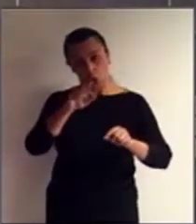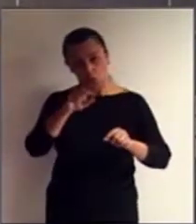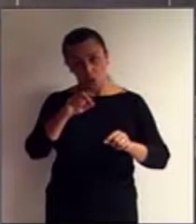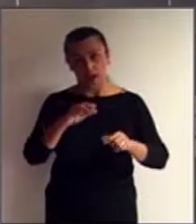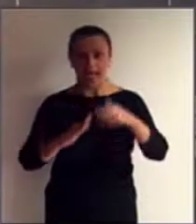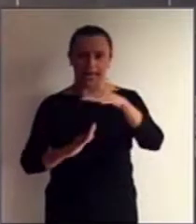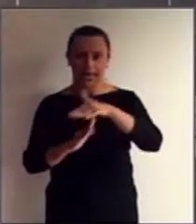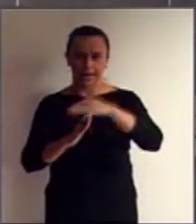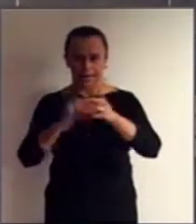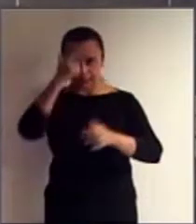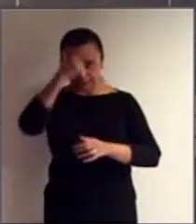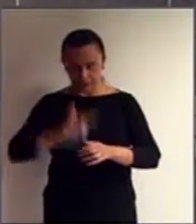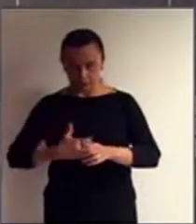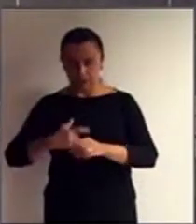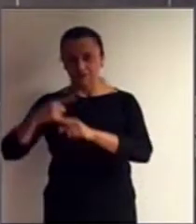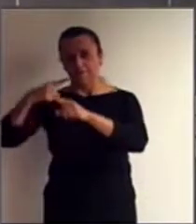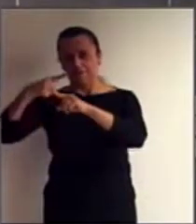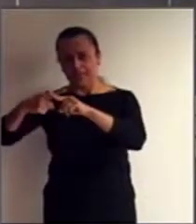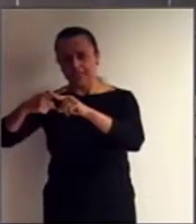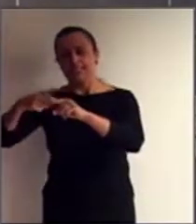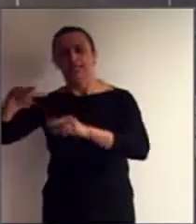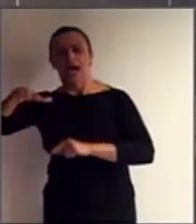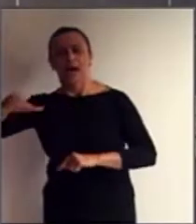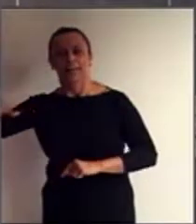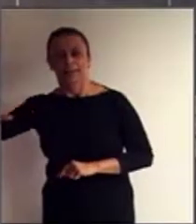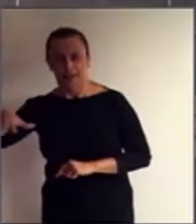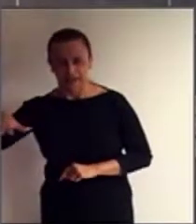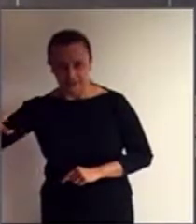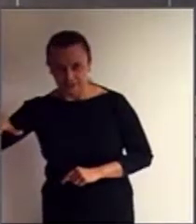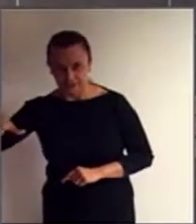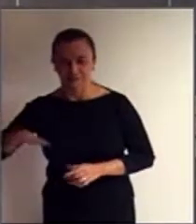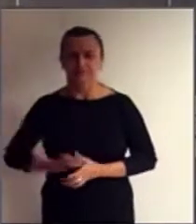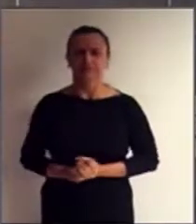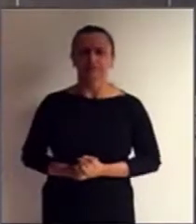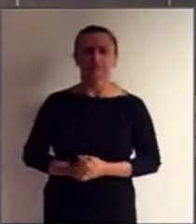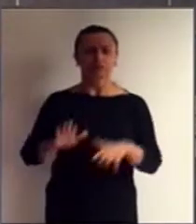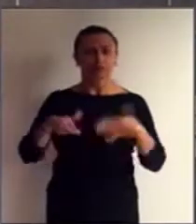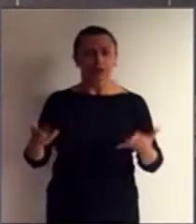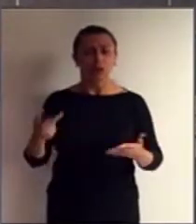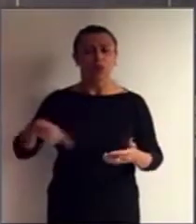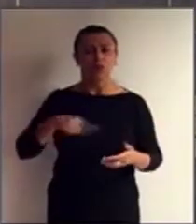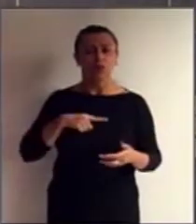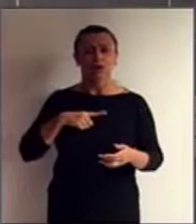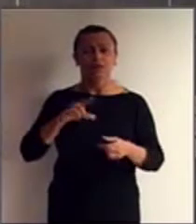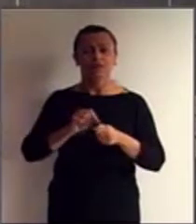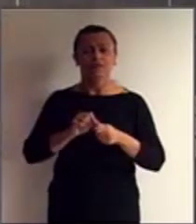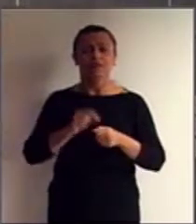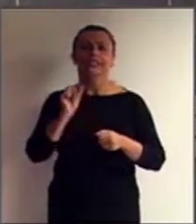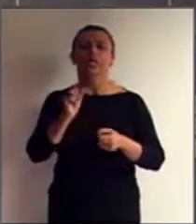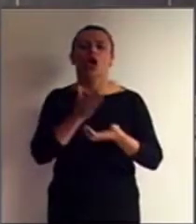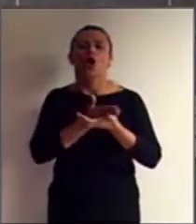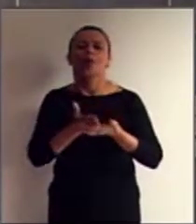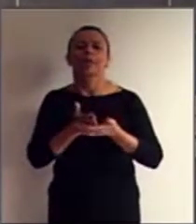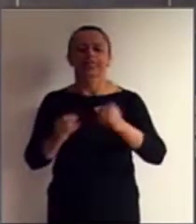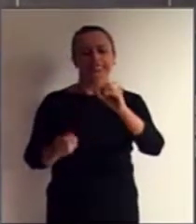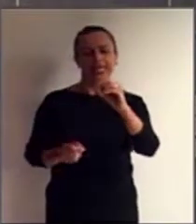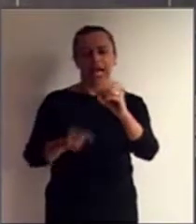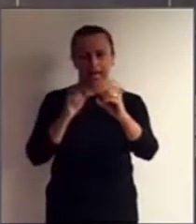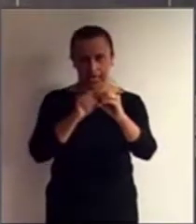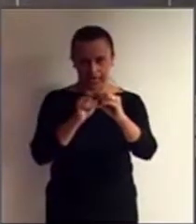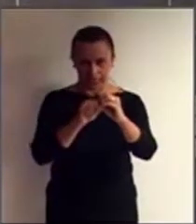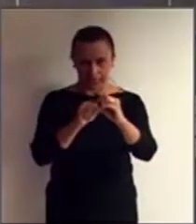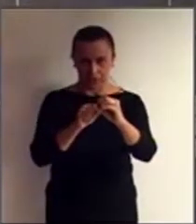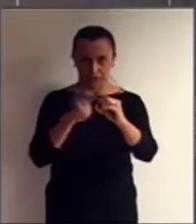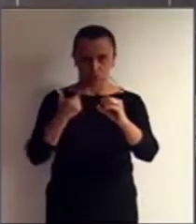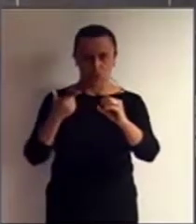ambiente. Então, se nós atribuirmos o valor zero para